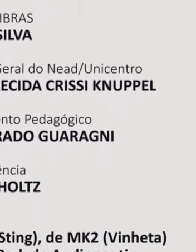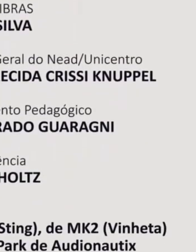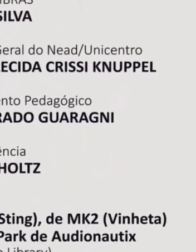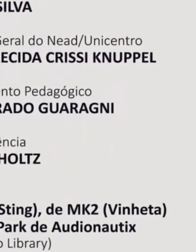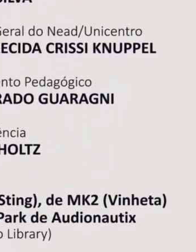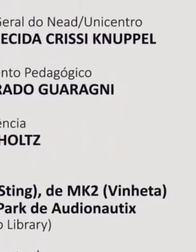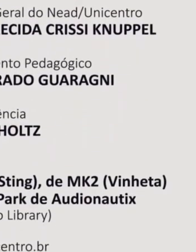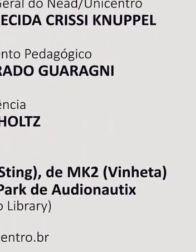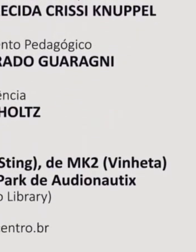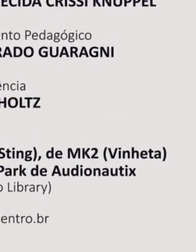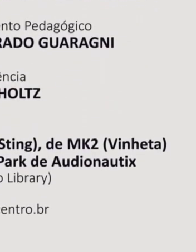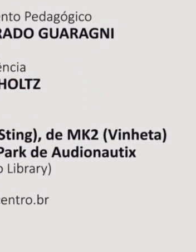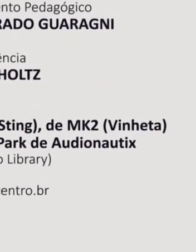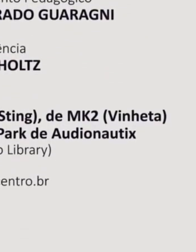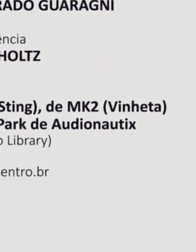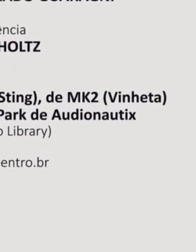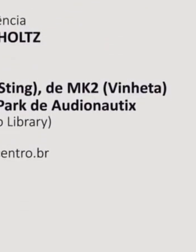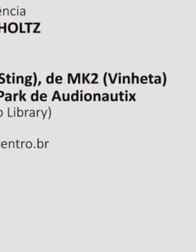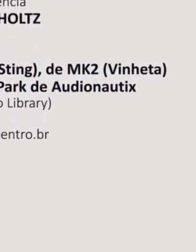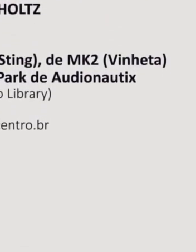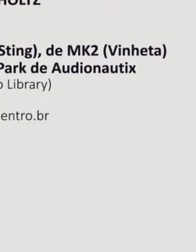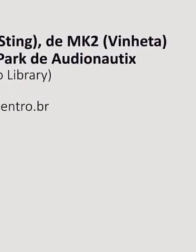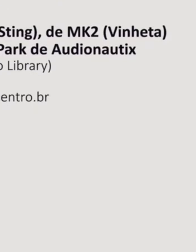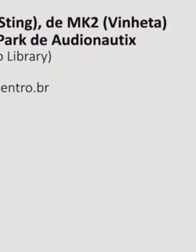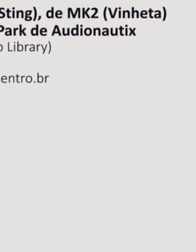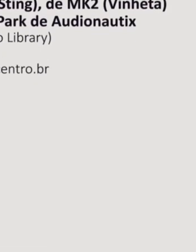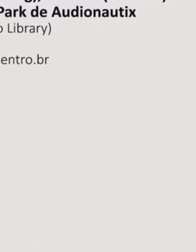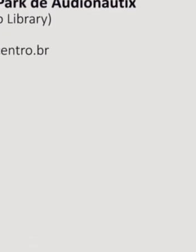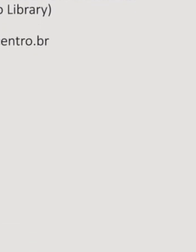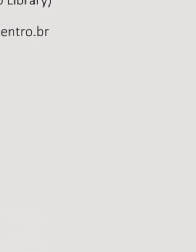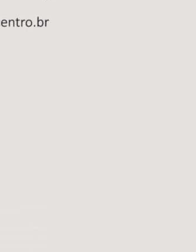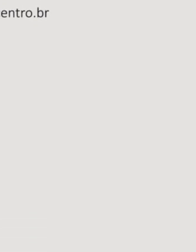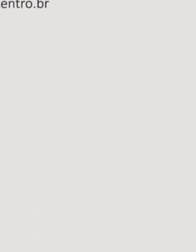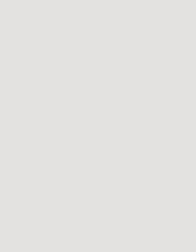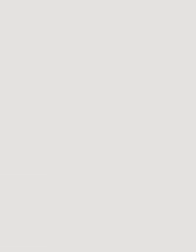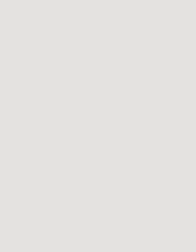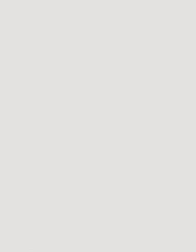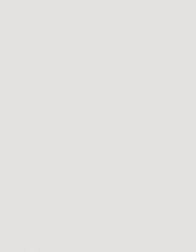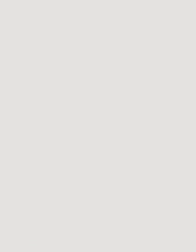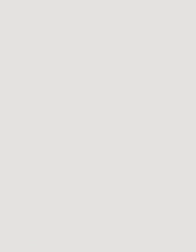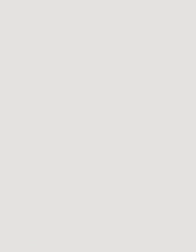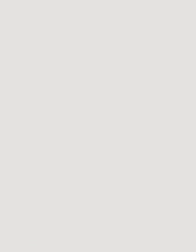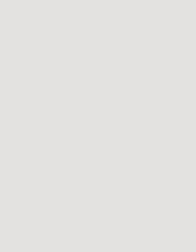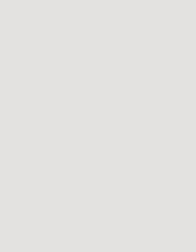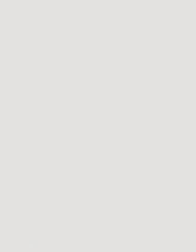E aí E aí